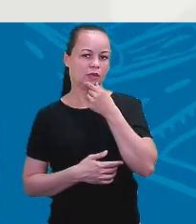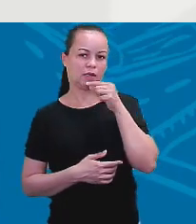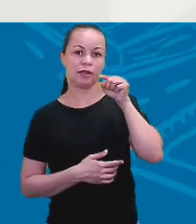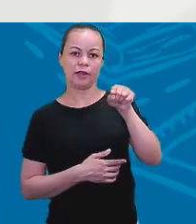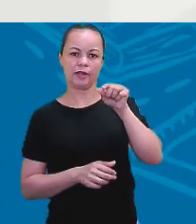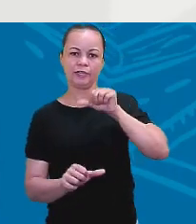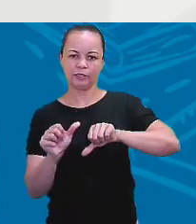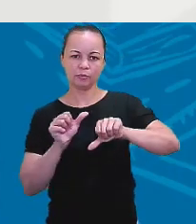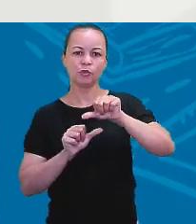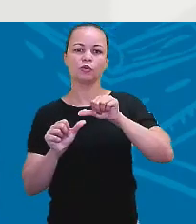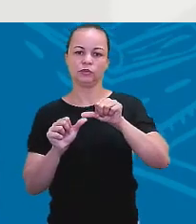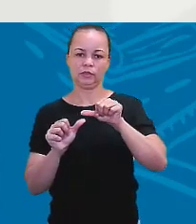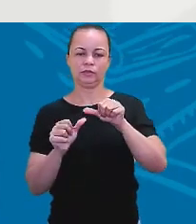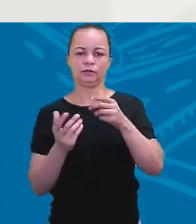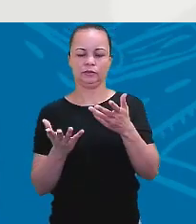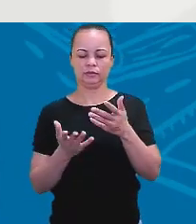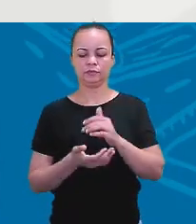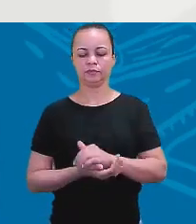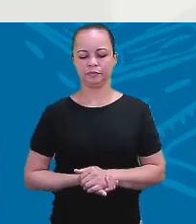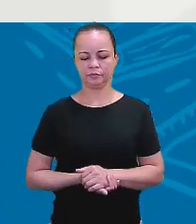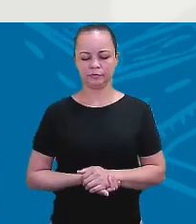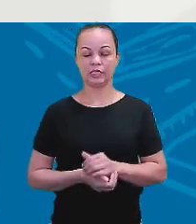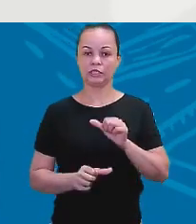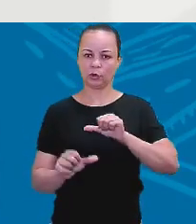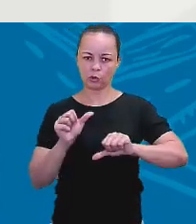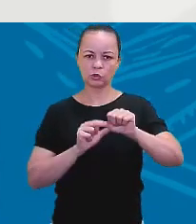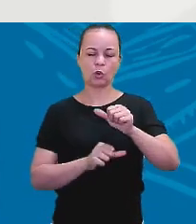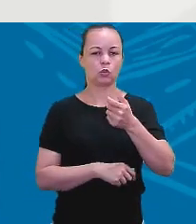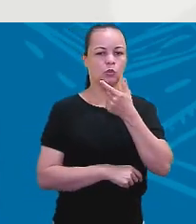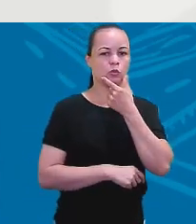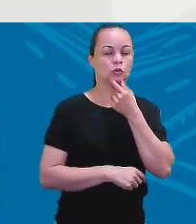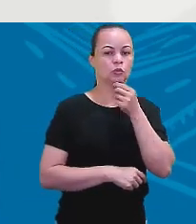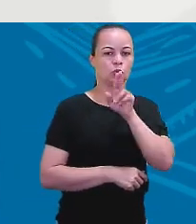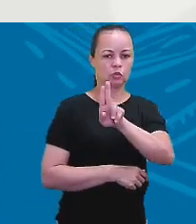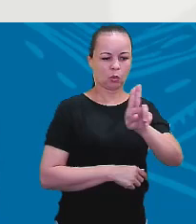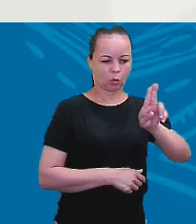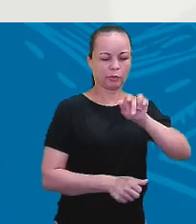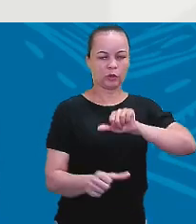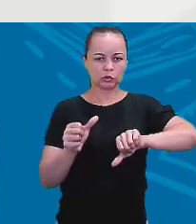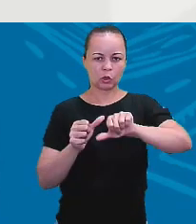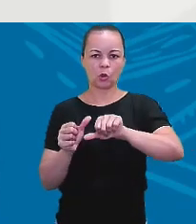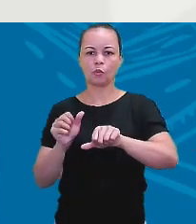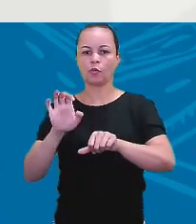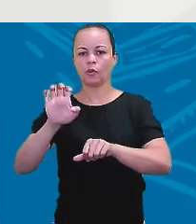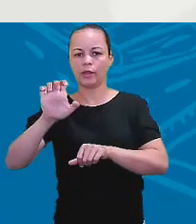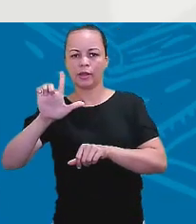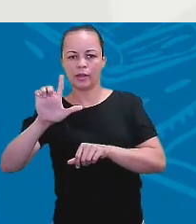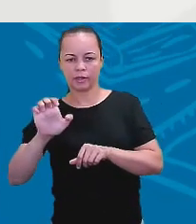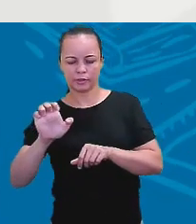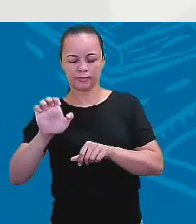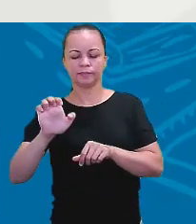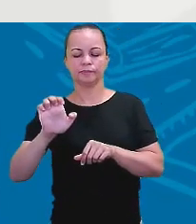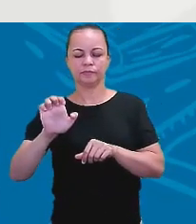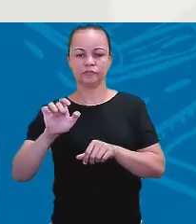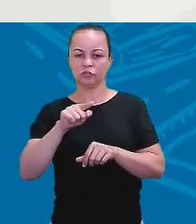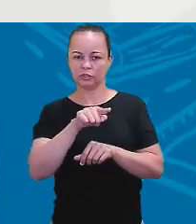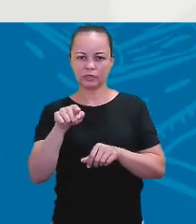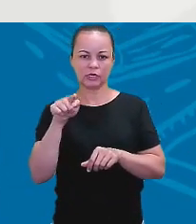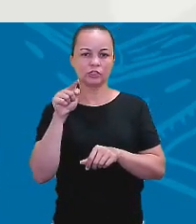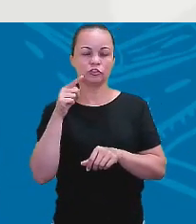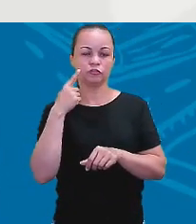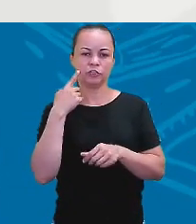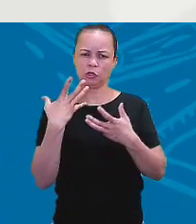substantivo masculino singular. Então, eu troco pelo pronome he. Que vocês lembram, né? Que question tag não